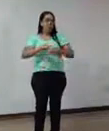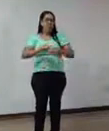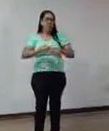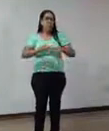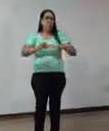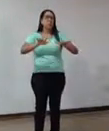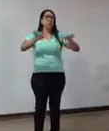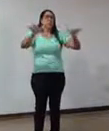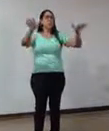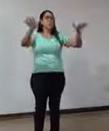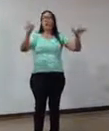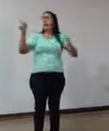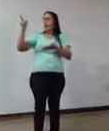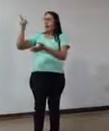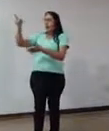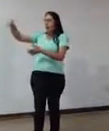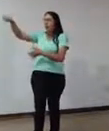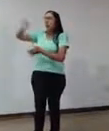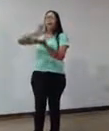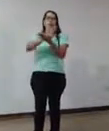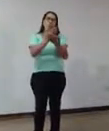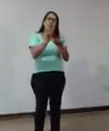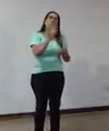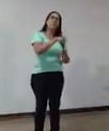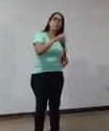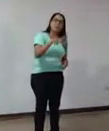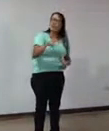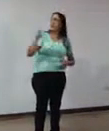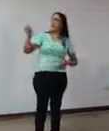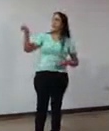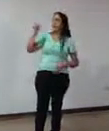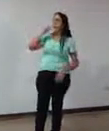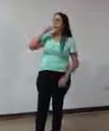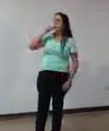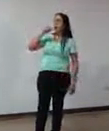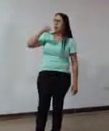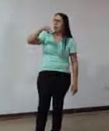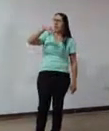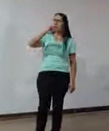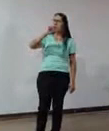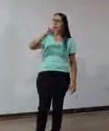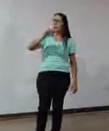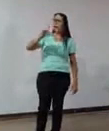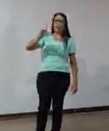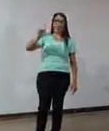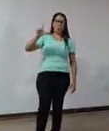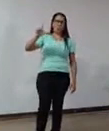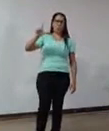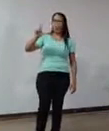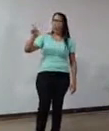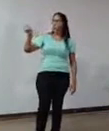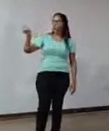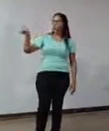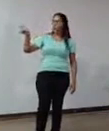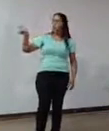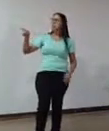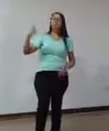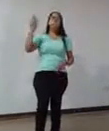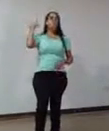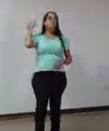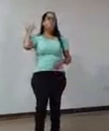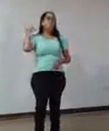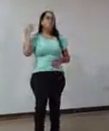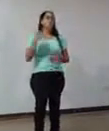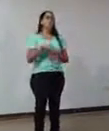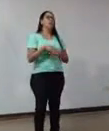de universidade. A Mel é a que mais tem cores. Desde o TCC, passando